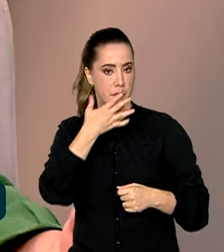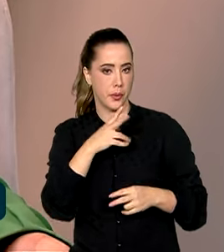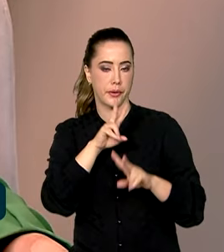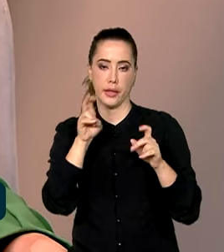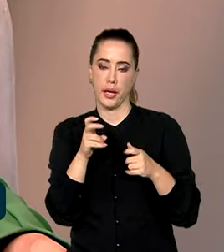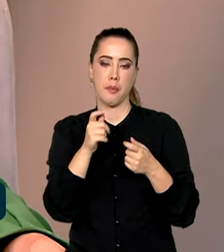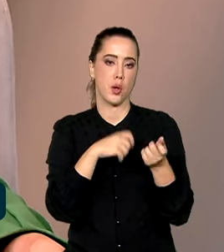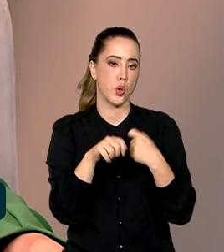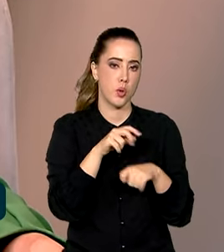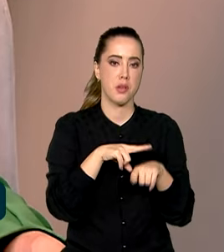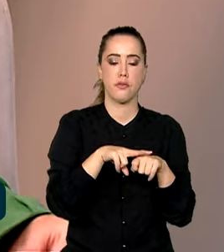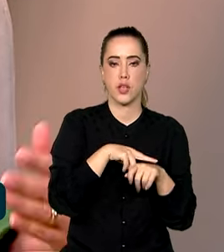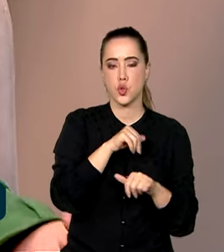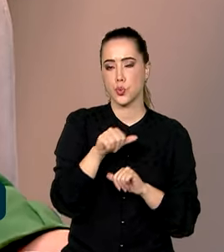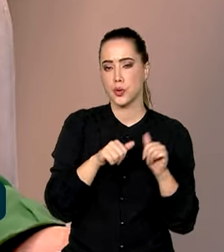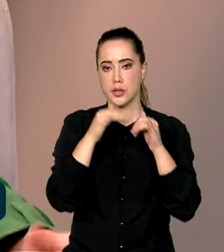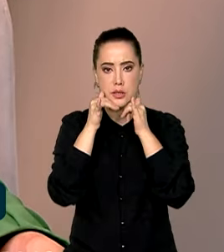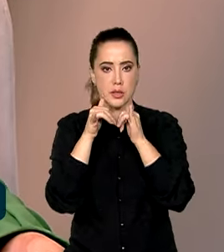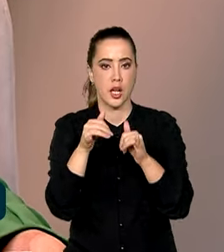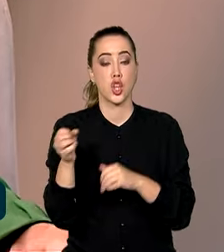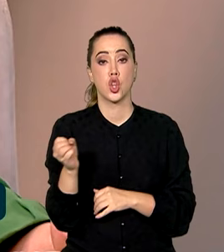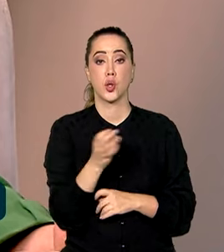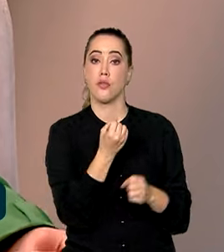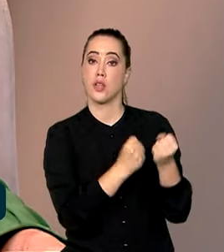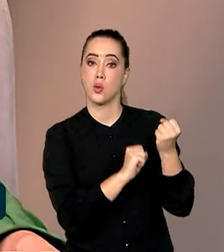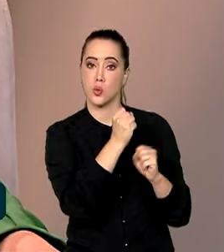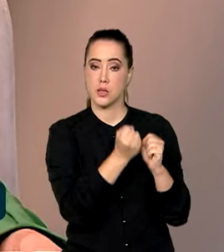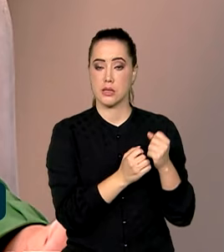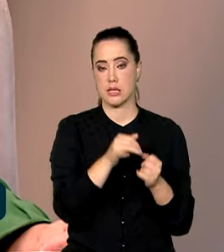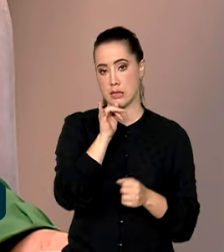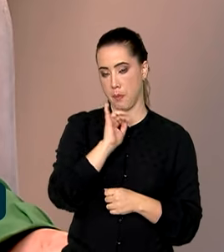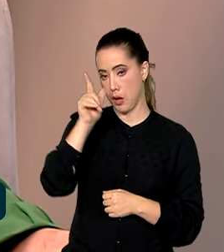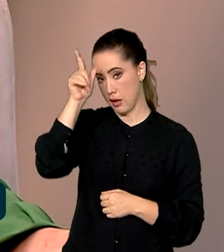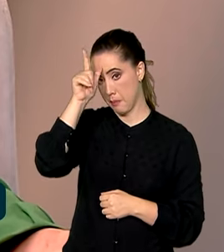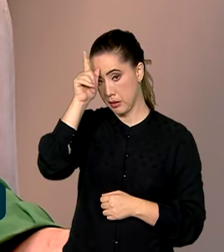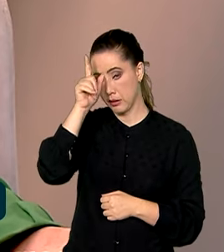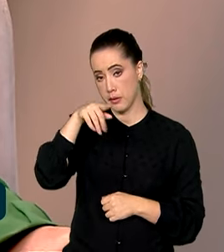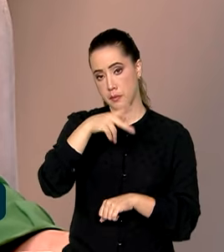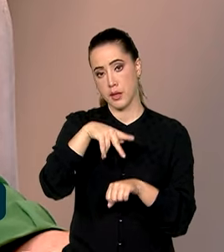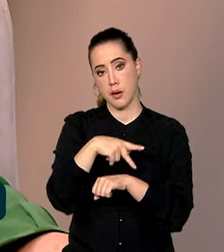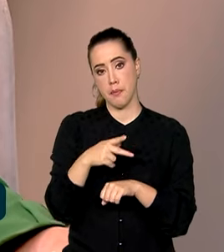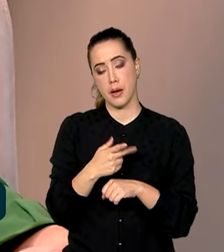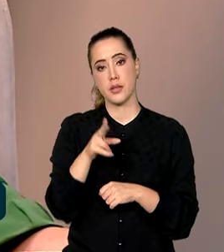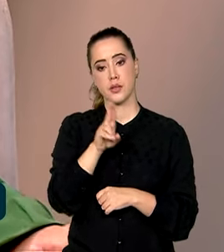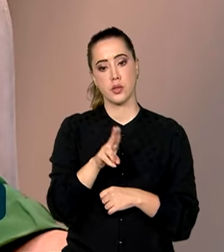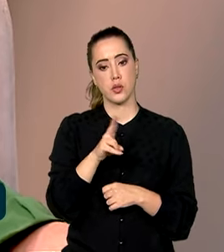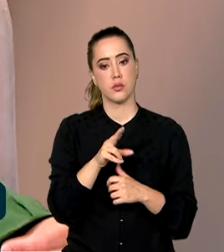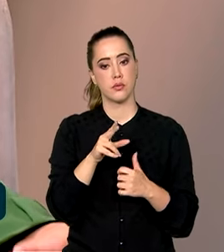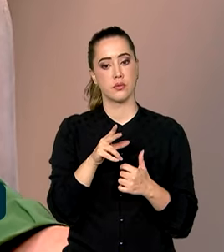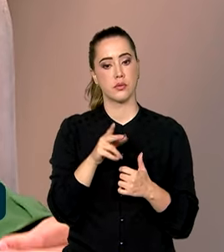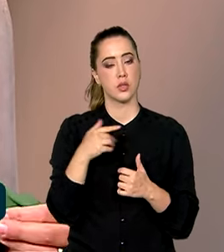verde, à transição energética, à neoindustrialização. A Alemanha, por exemplo, é um país de manufatura, de